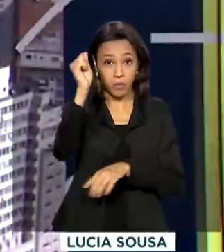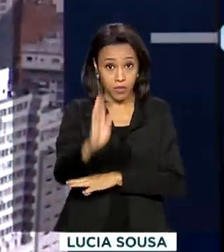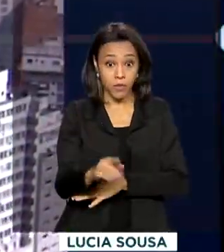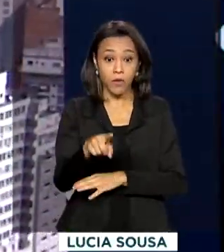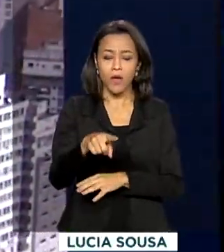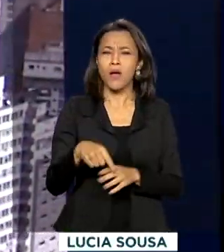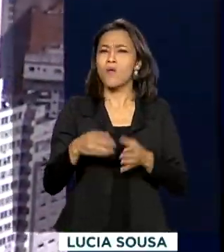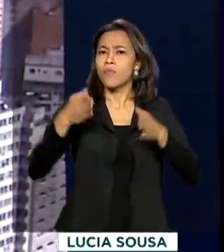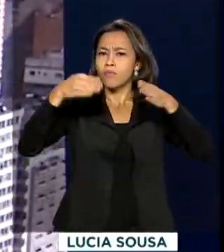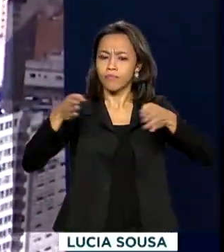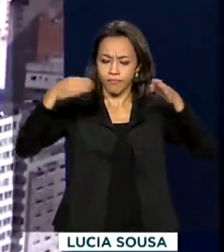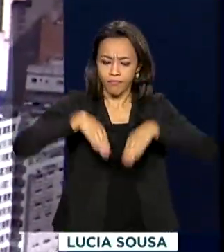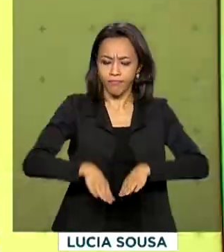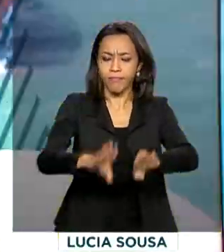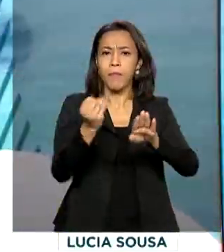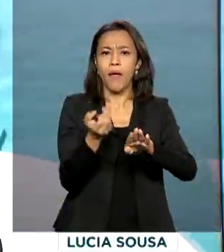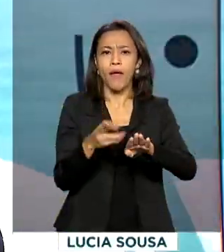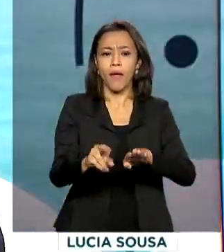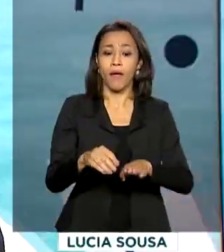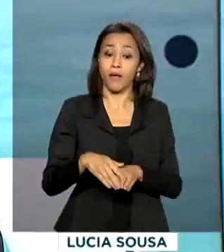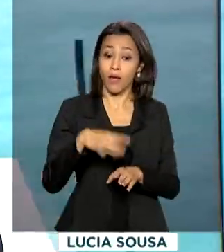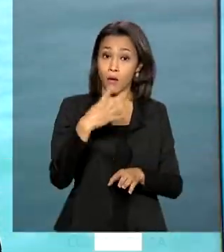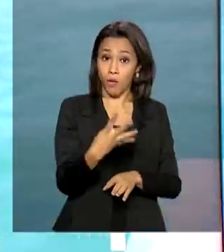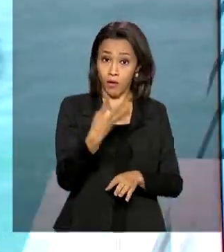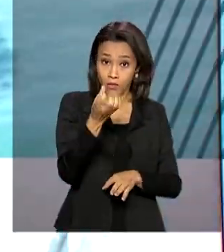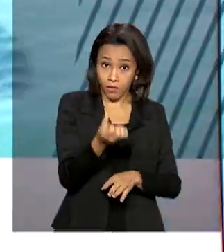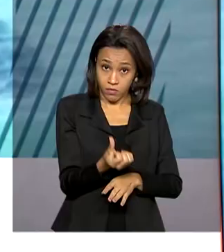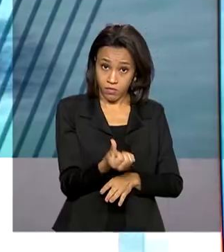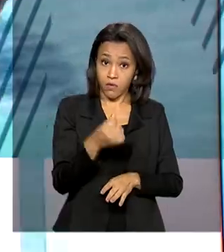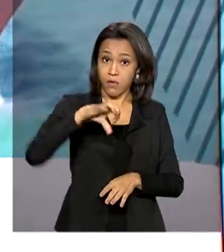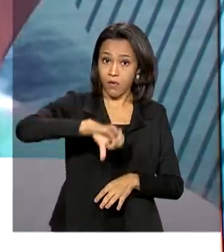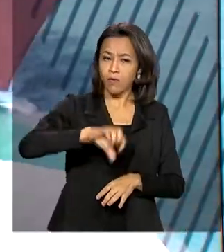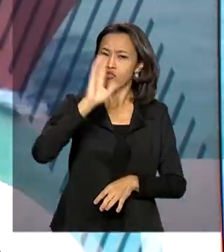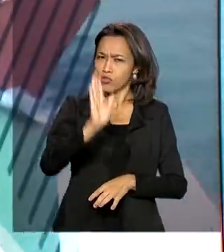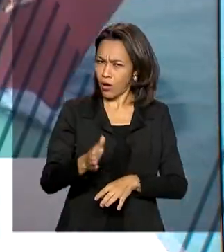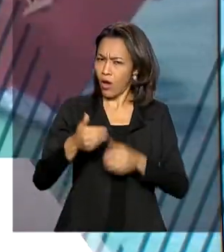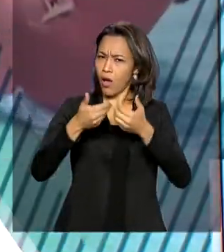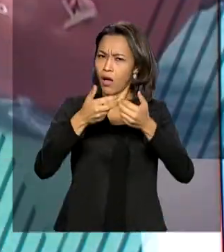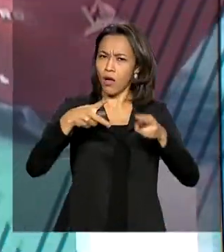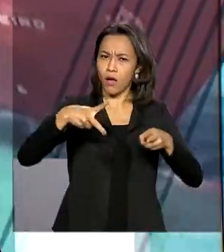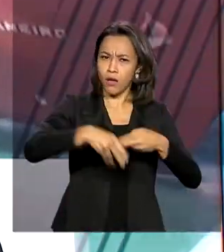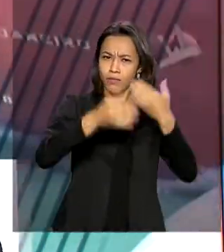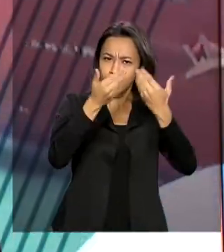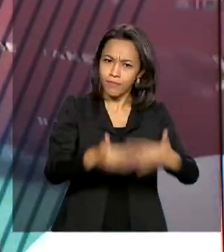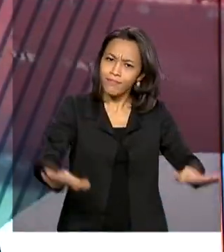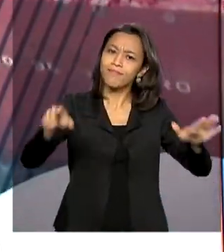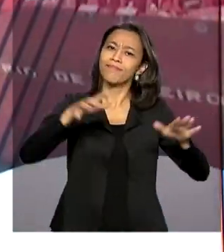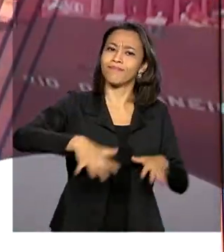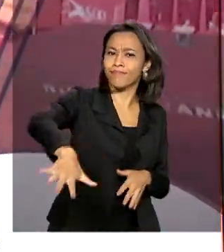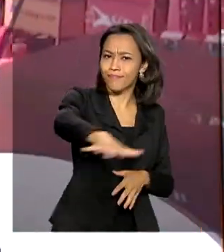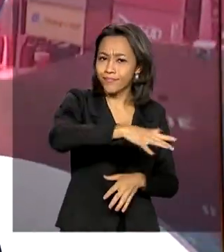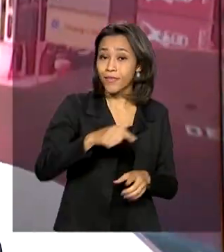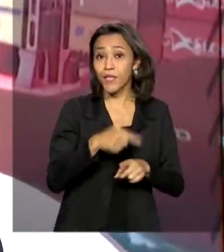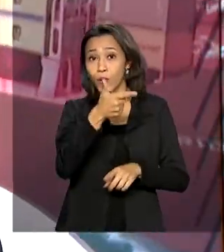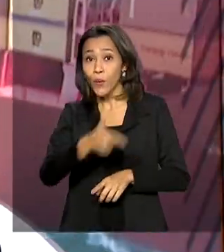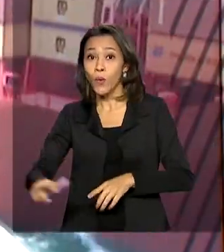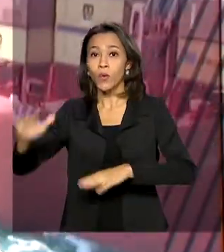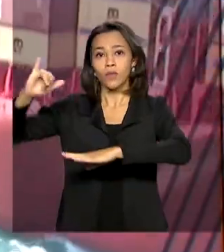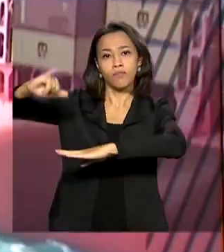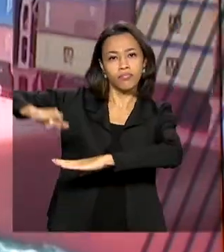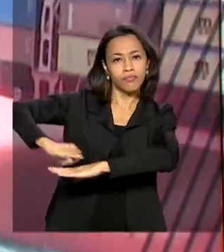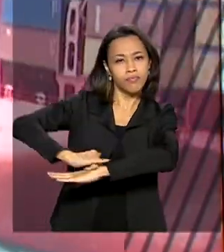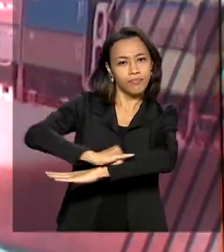-469, que também foi inaugurada hoje pelo presidente Jair Bolsonaro, além das obras de ampliação das pistas do